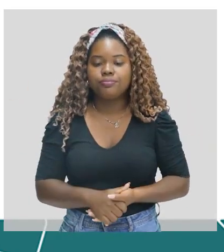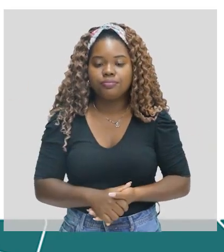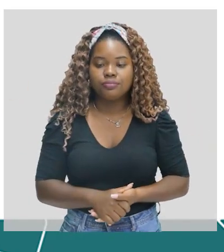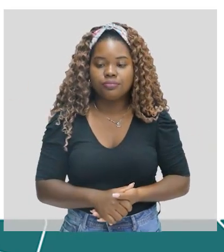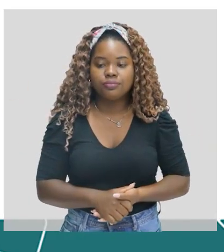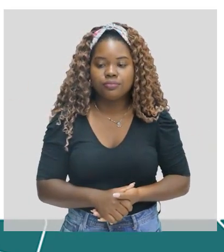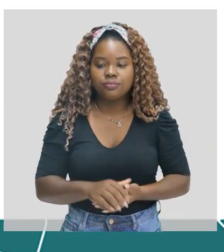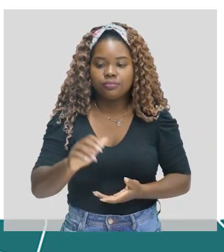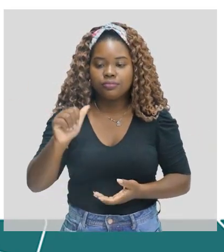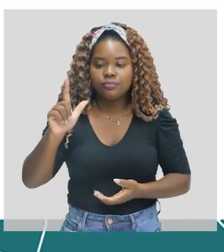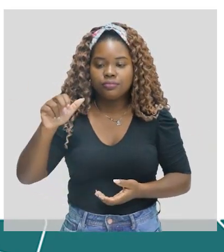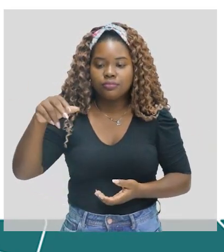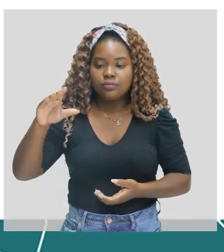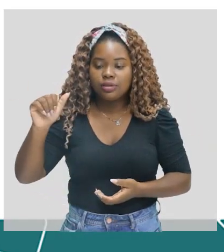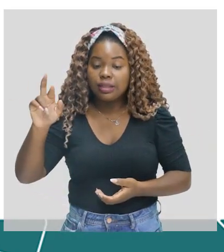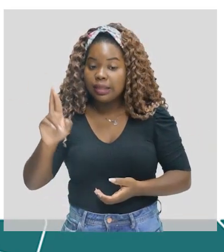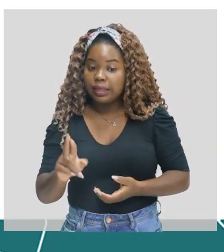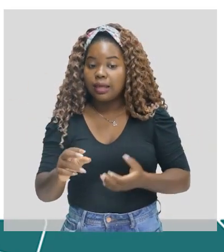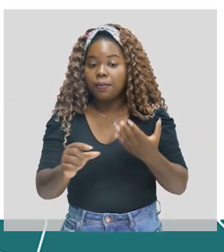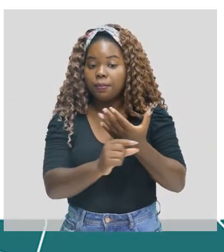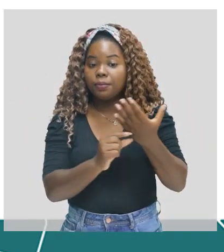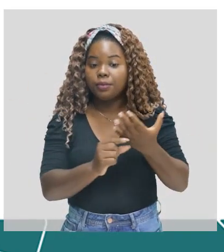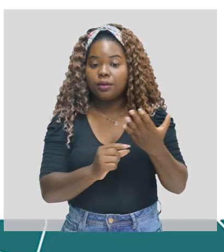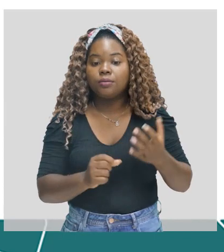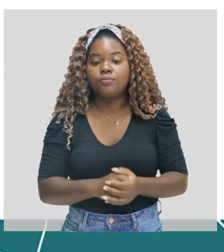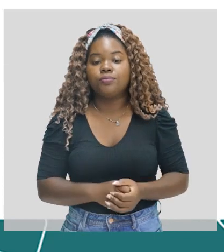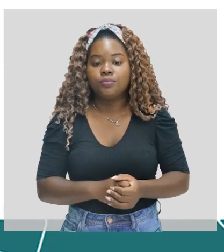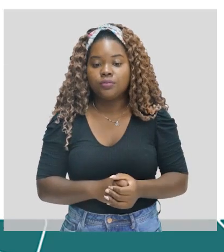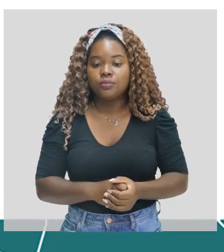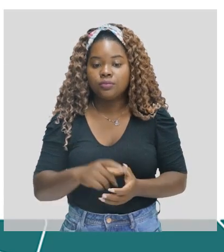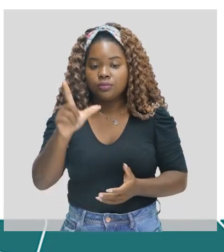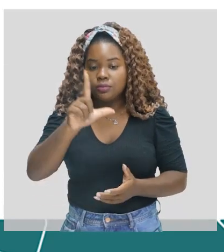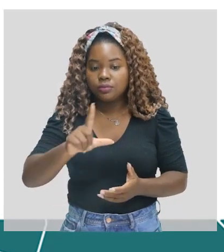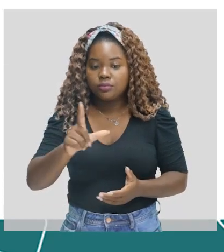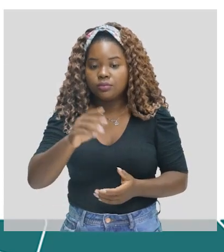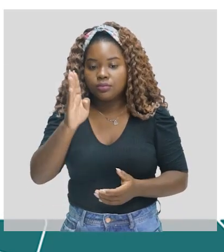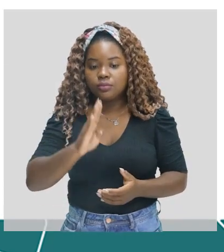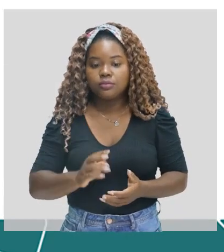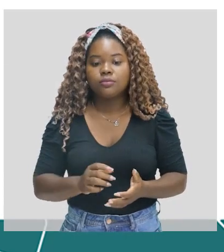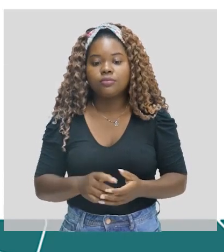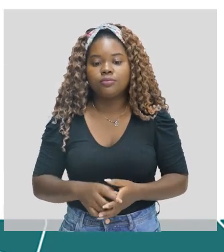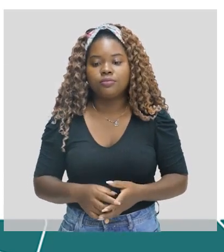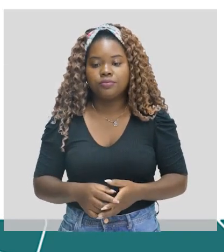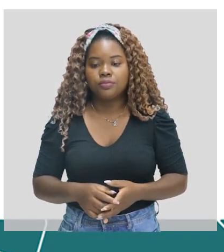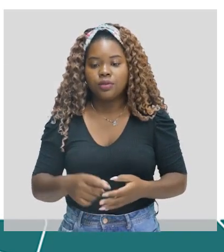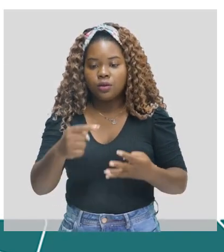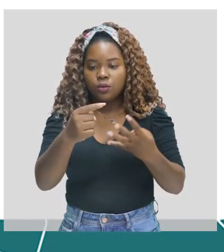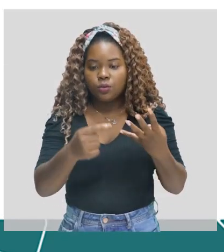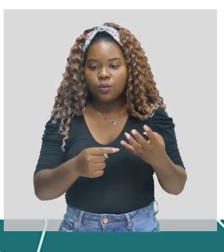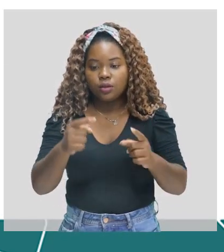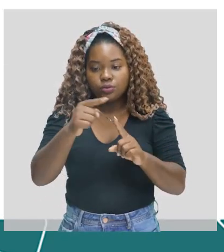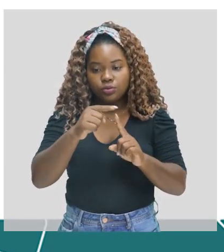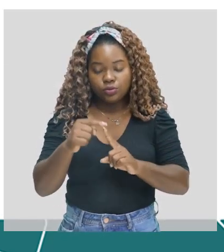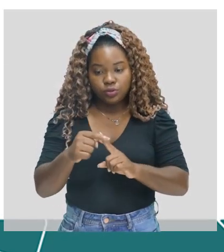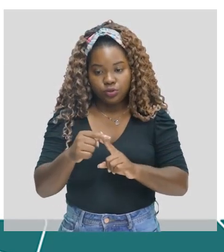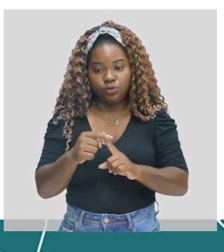Alencar introduziu a literatura brasileira. Acompanha aí na tua tela. Quatro tipos de romances.